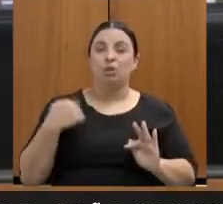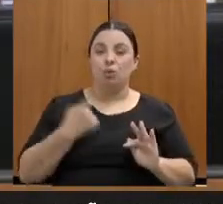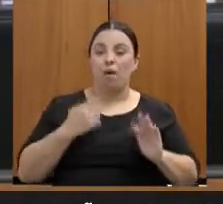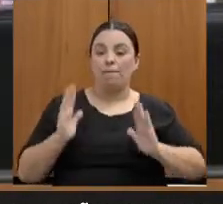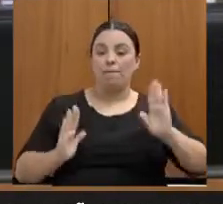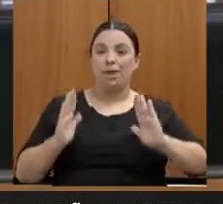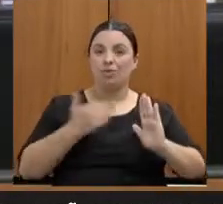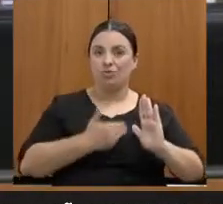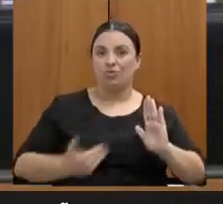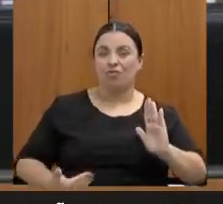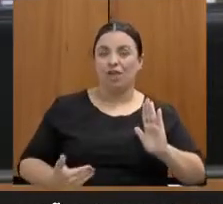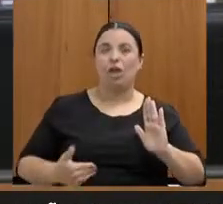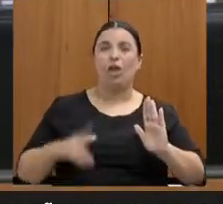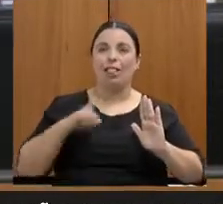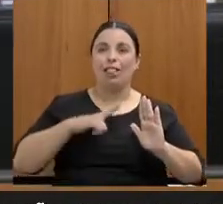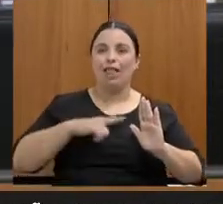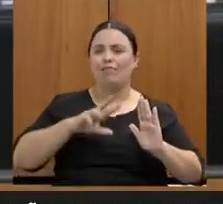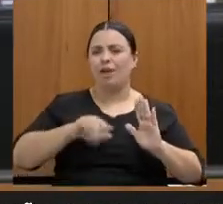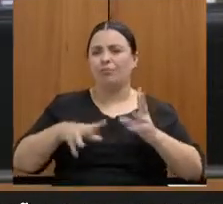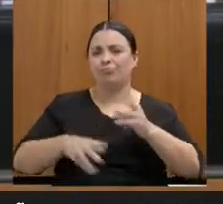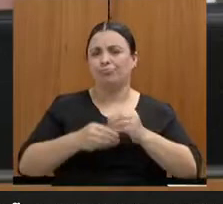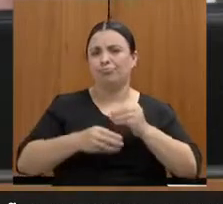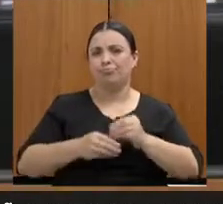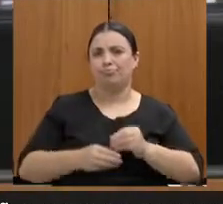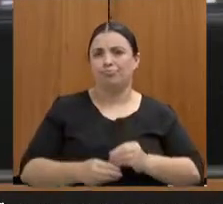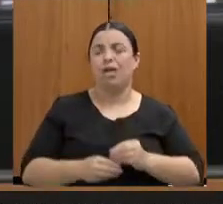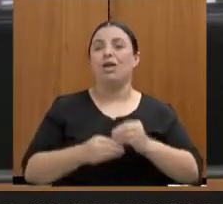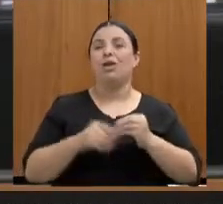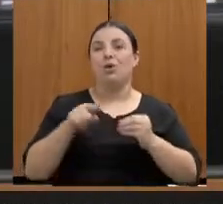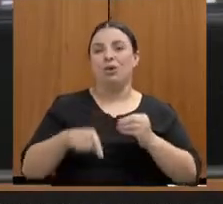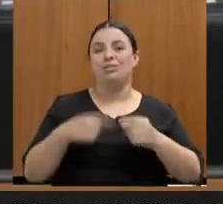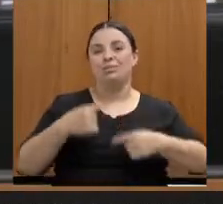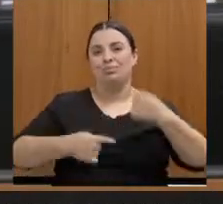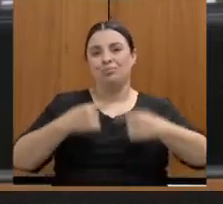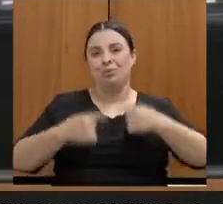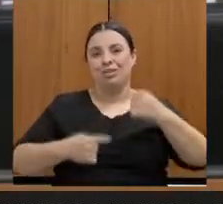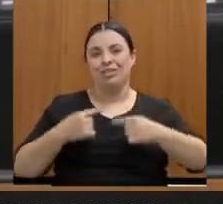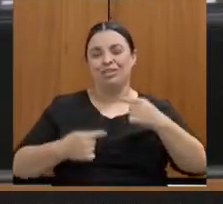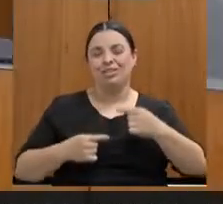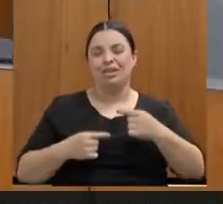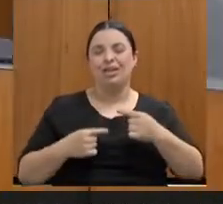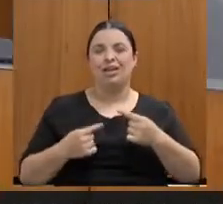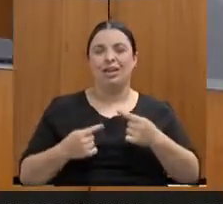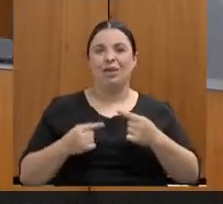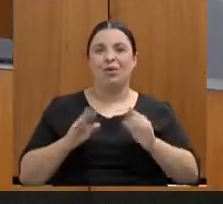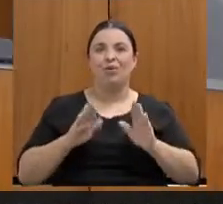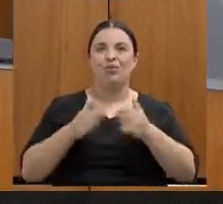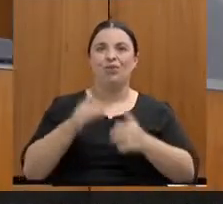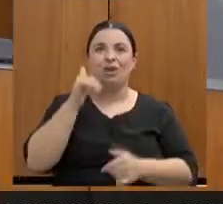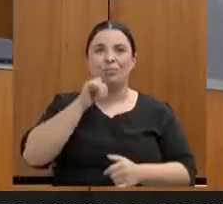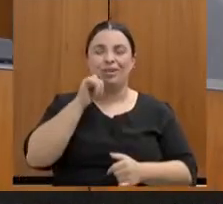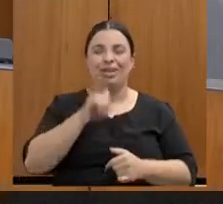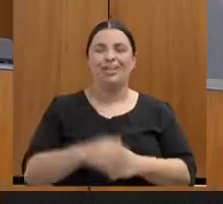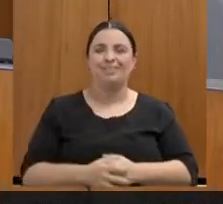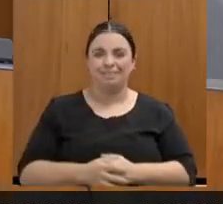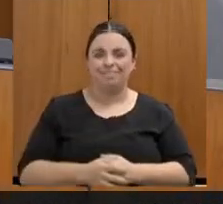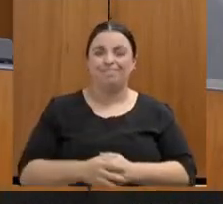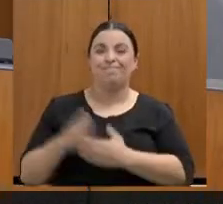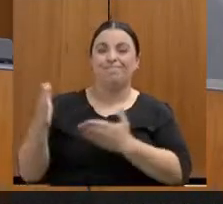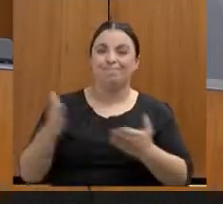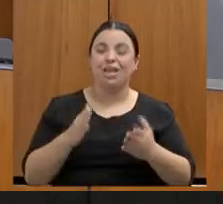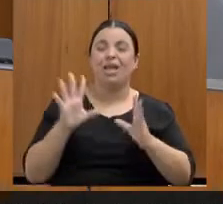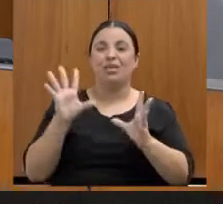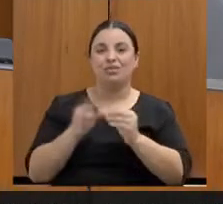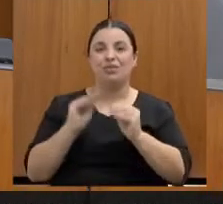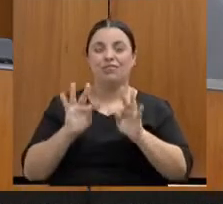para o nosso Estado nessa política importante das mulheres. E eu passo para as suas considerações finais. Obrigada, deputada. Eu confesso